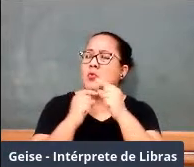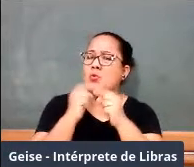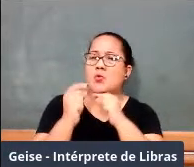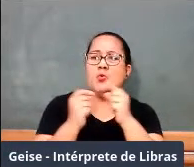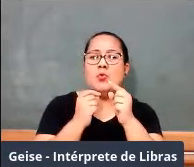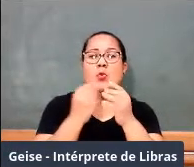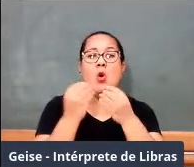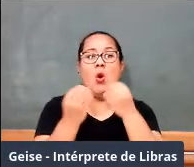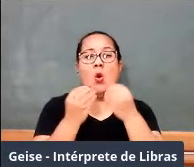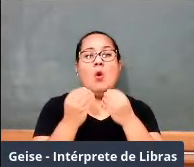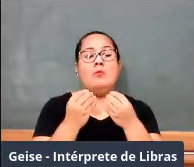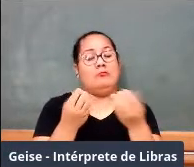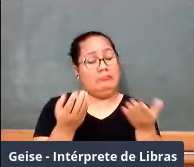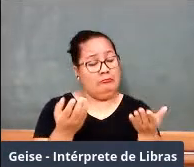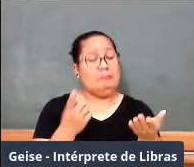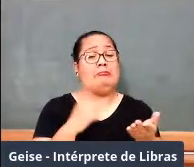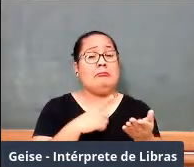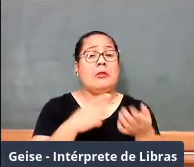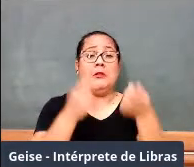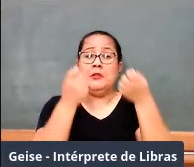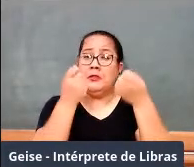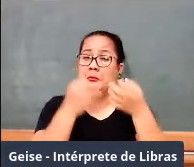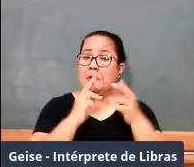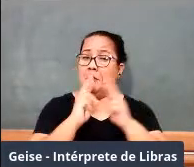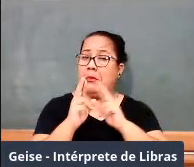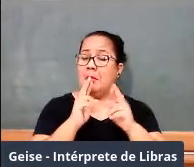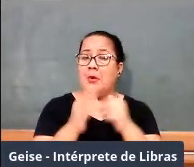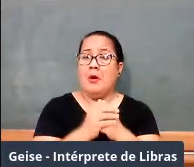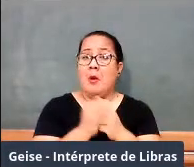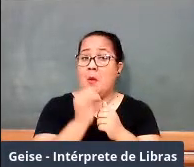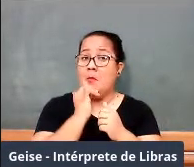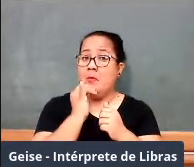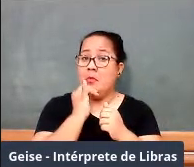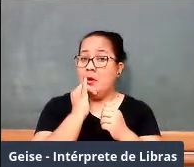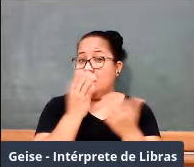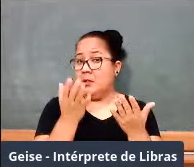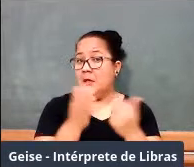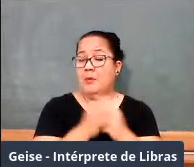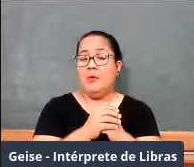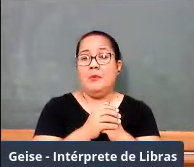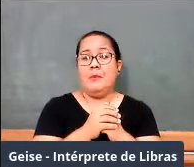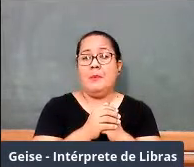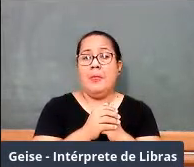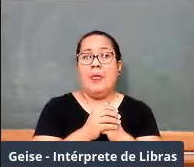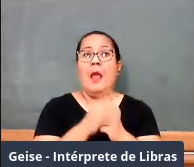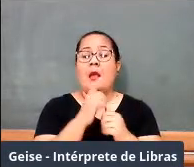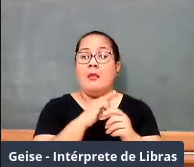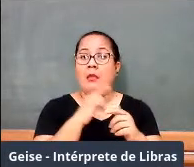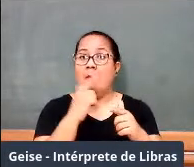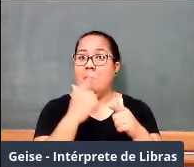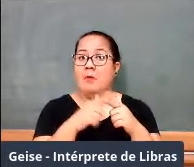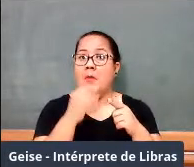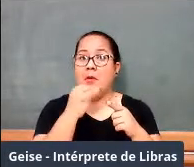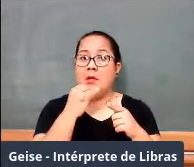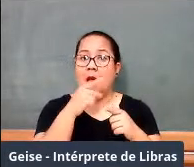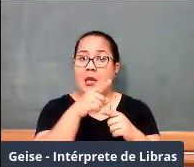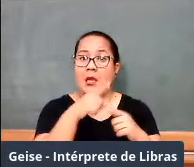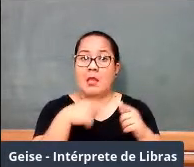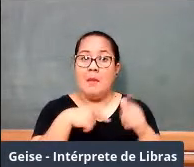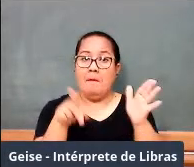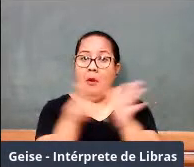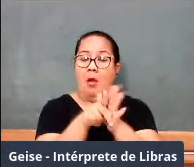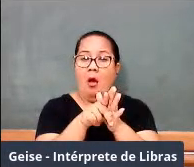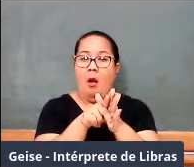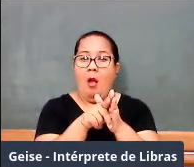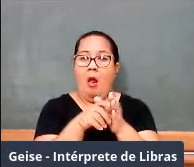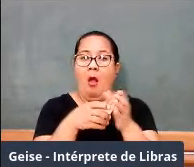E, por exemplo, aqui tem um problema para ser resolvido, dada uma pilha de balas de canhão